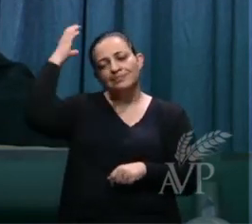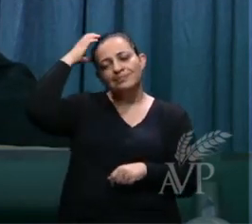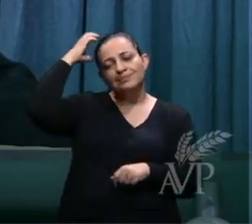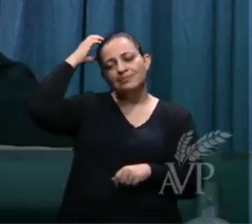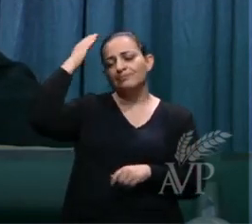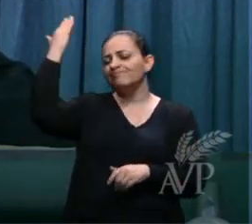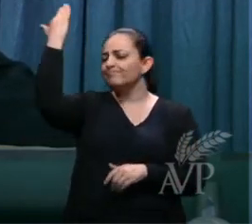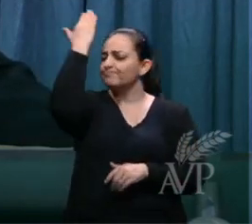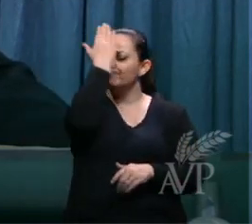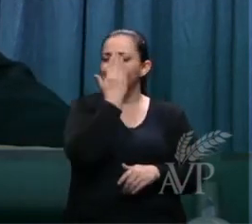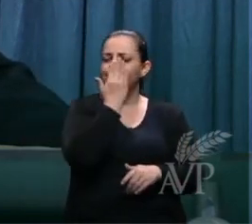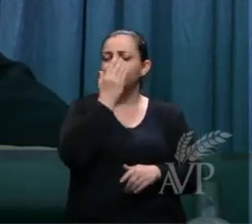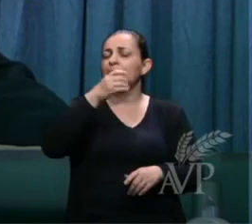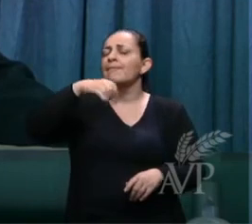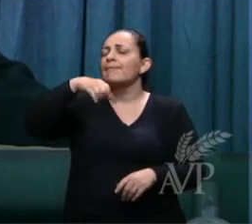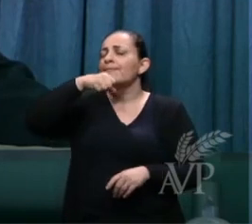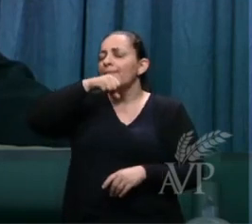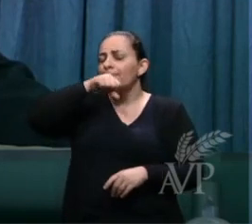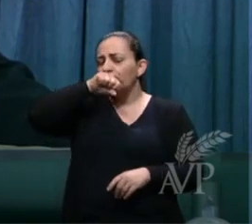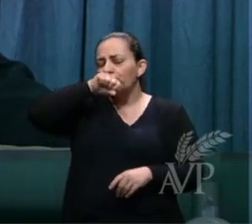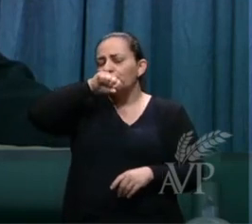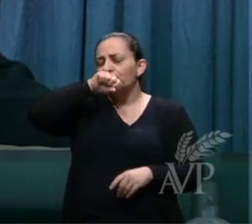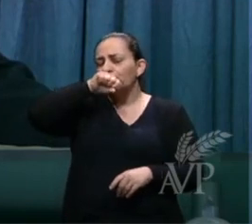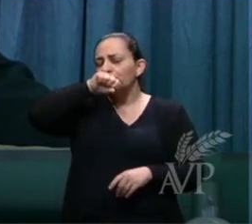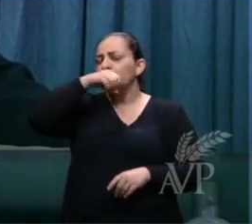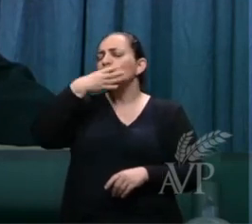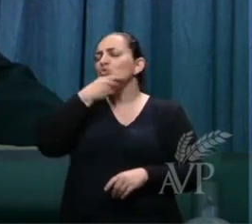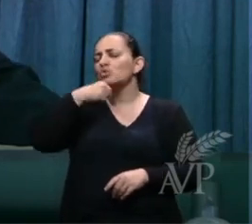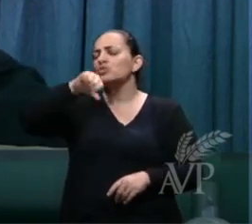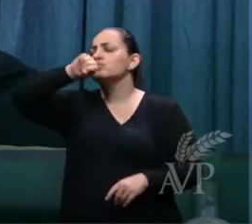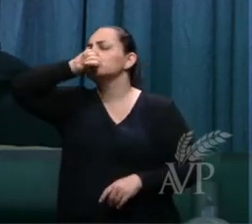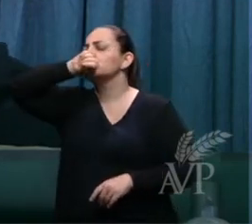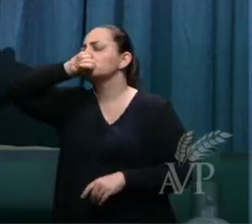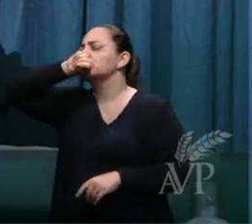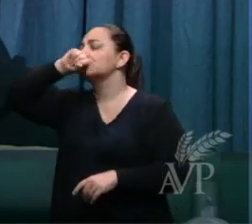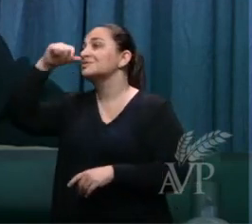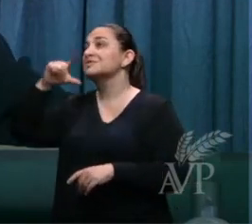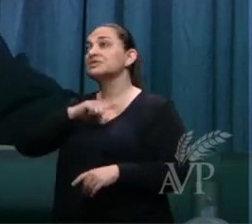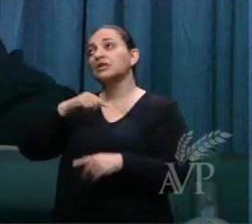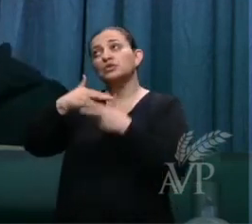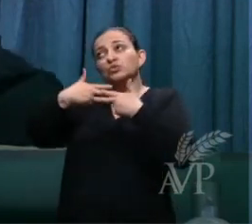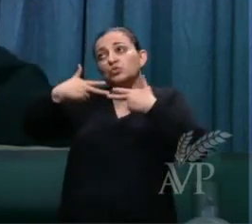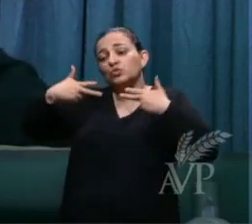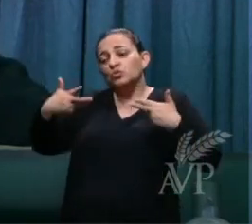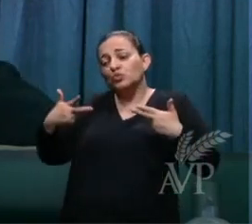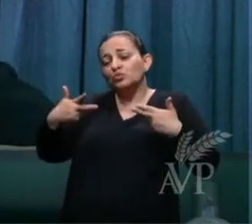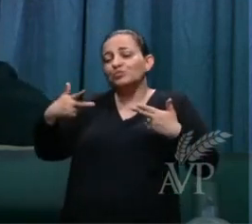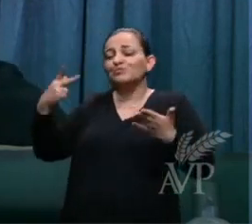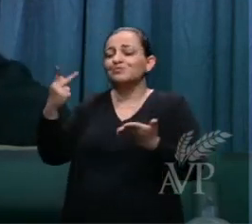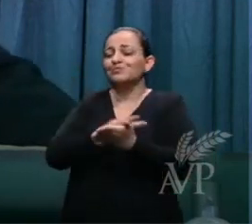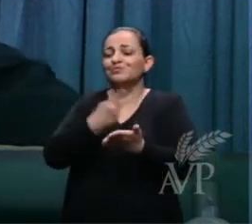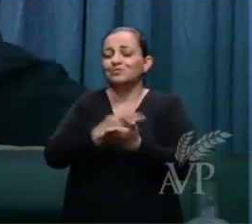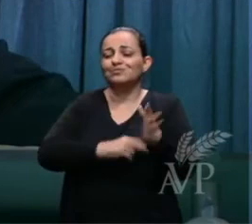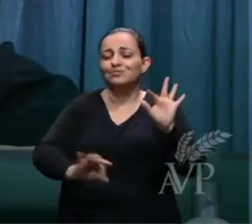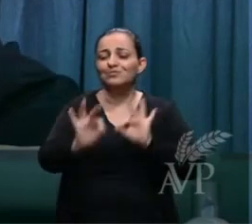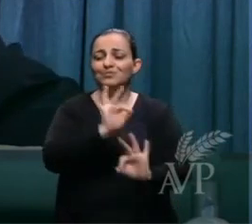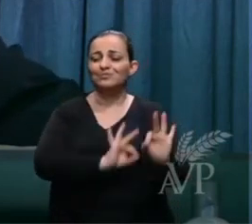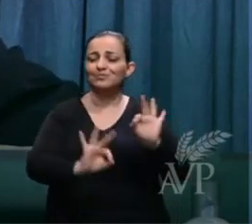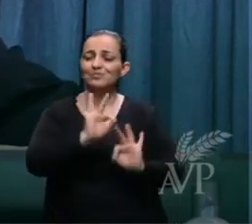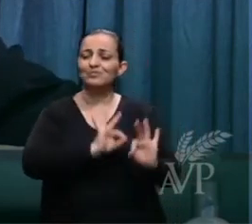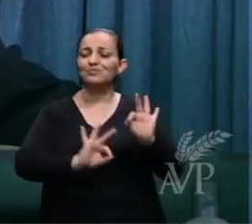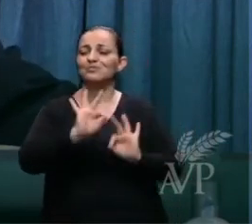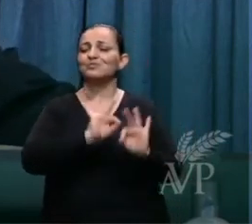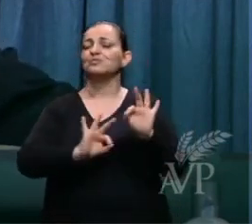pai agora se há alguma coisa que nos desabona que temos que acertar por